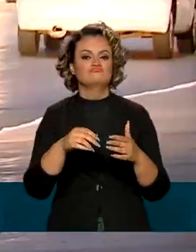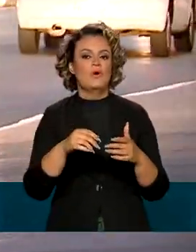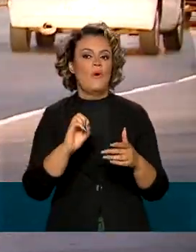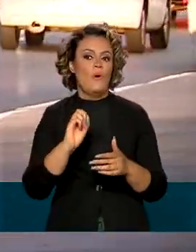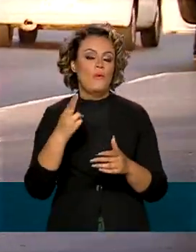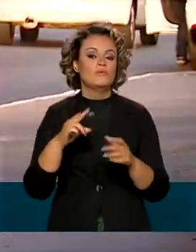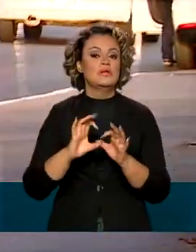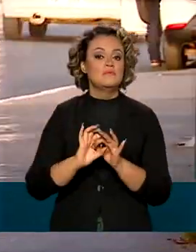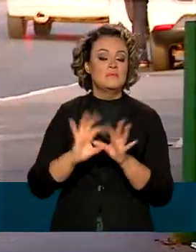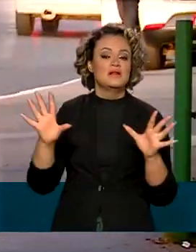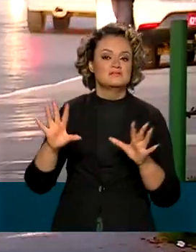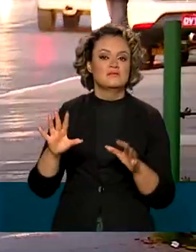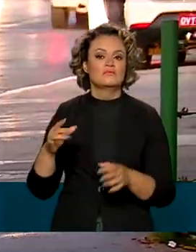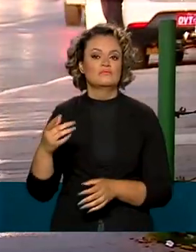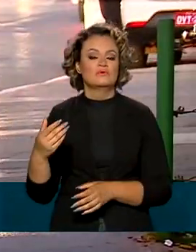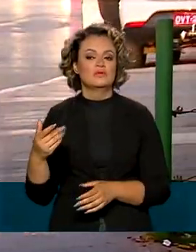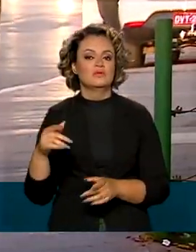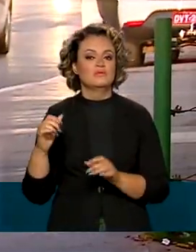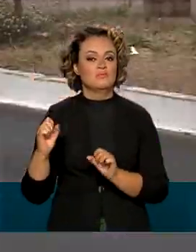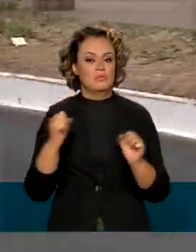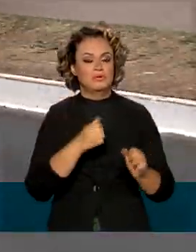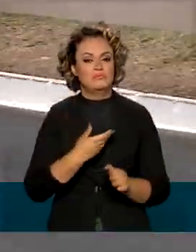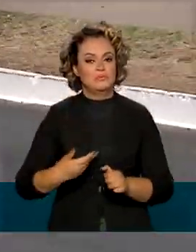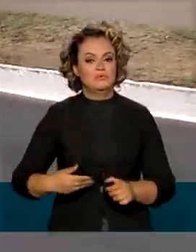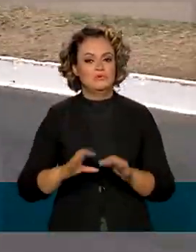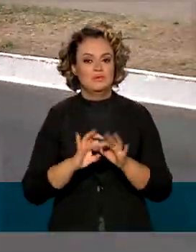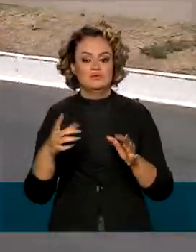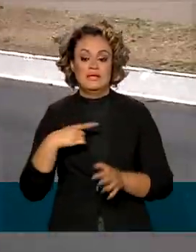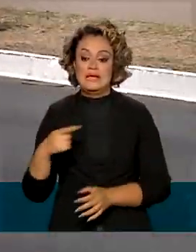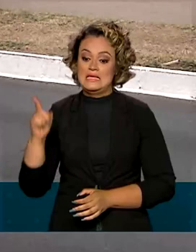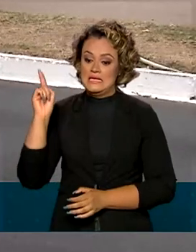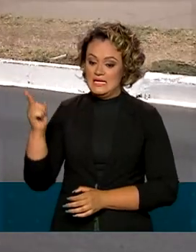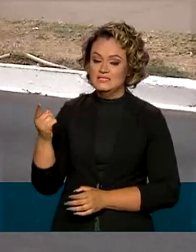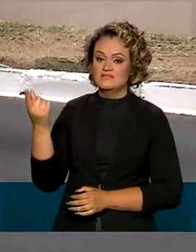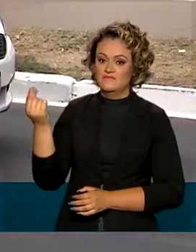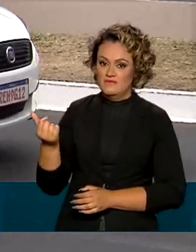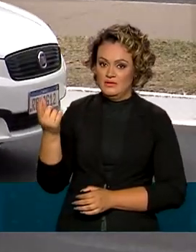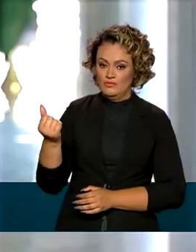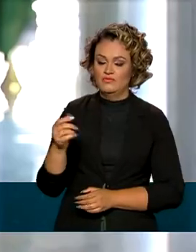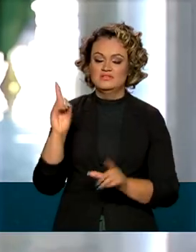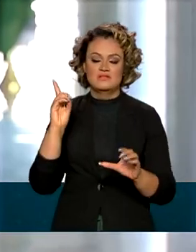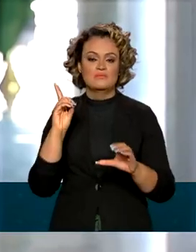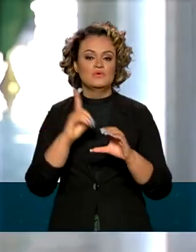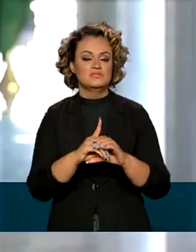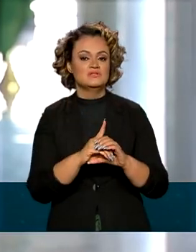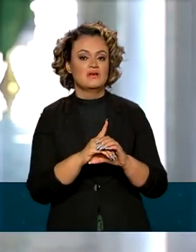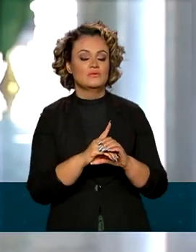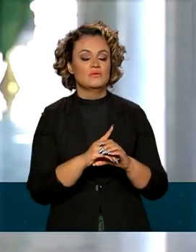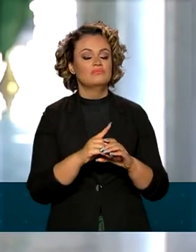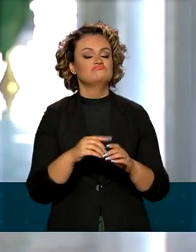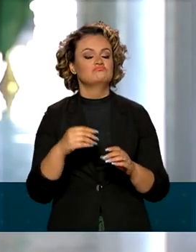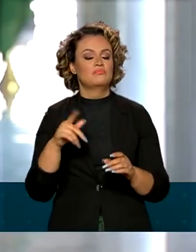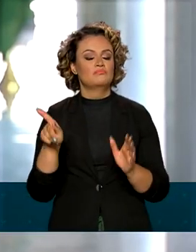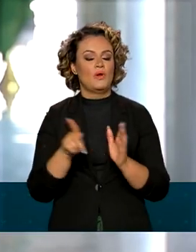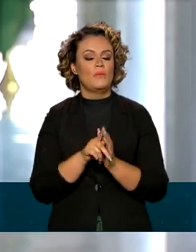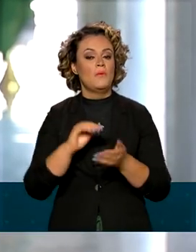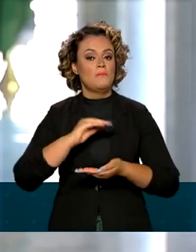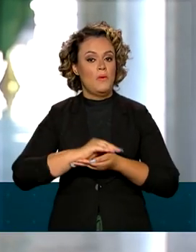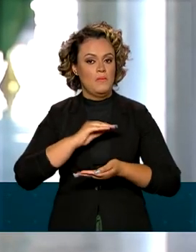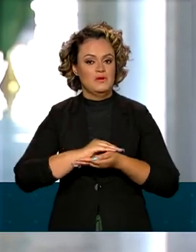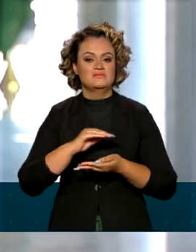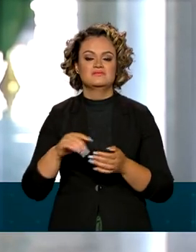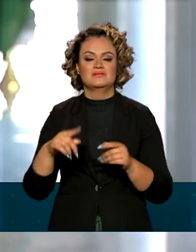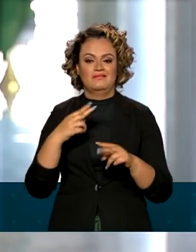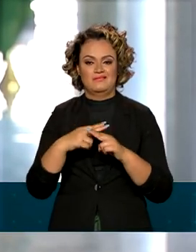ter uma autorização emitida pelo poder público. O crédito referente a esses benefícios será depositado em uma conta poupança social da